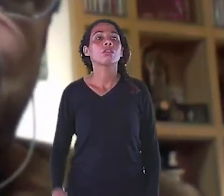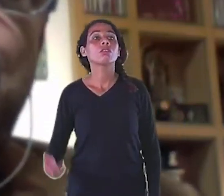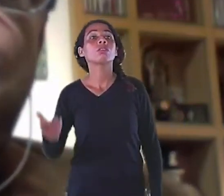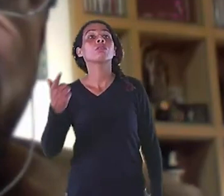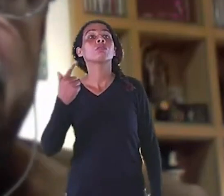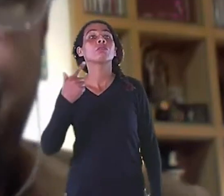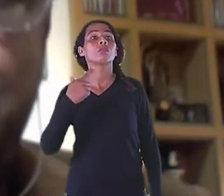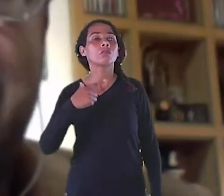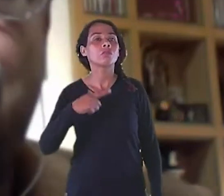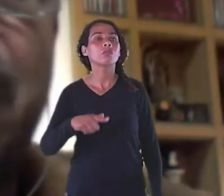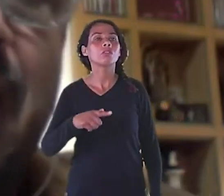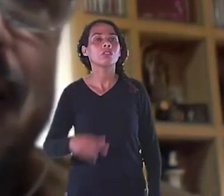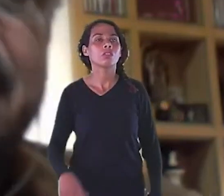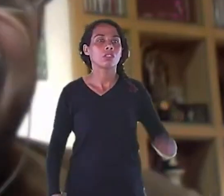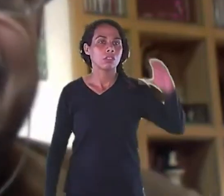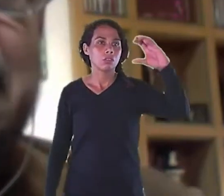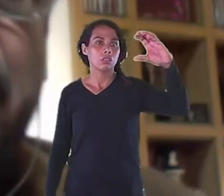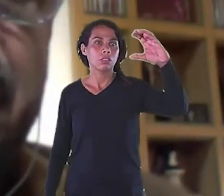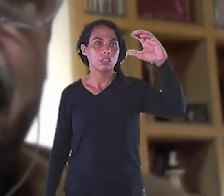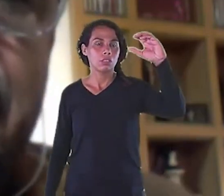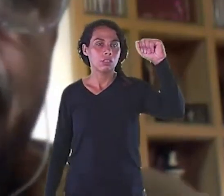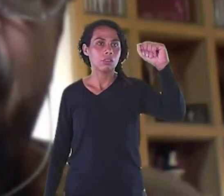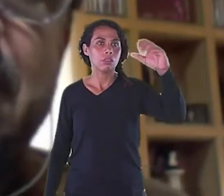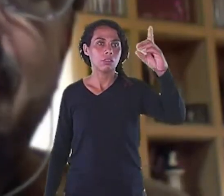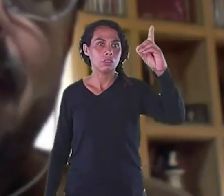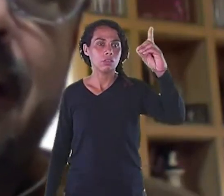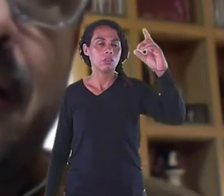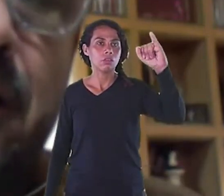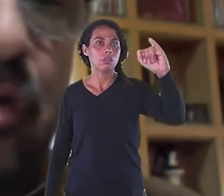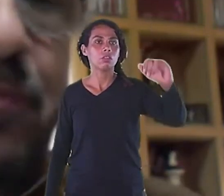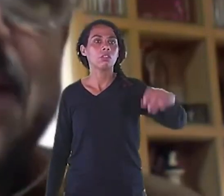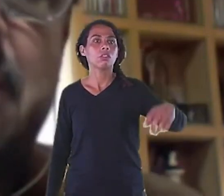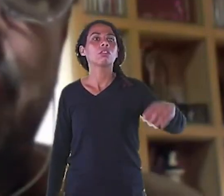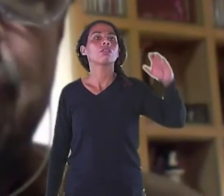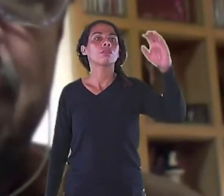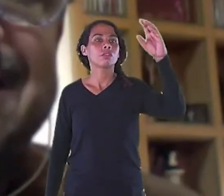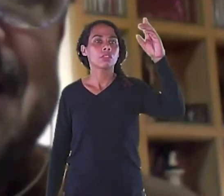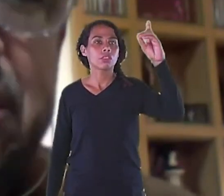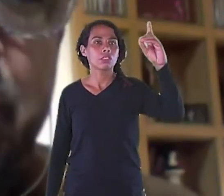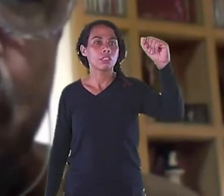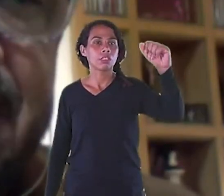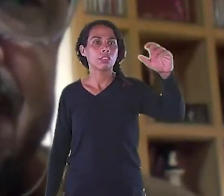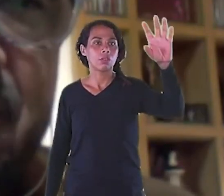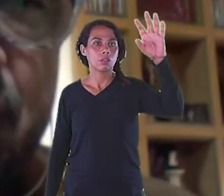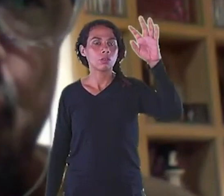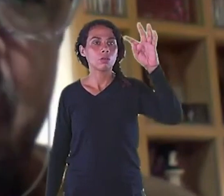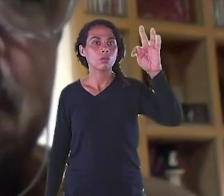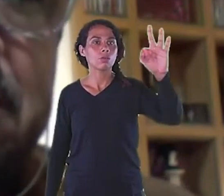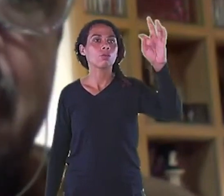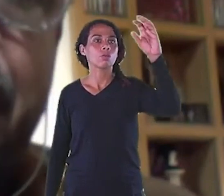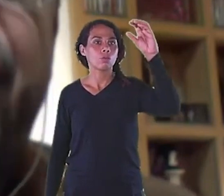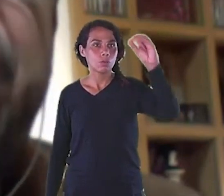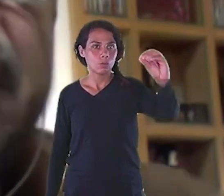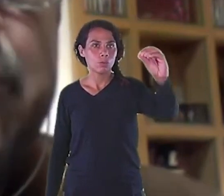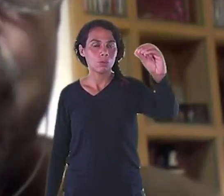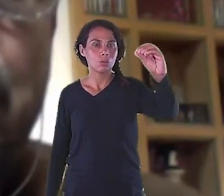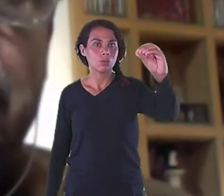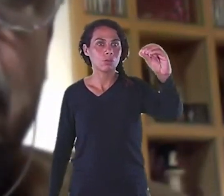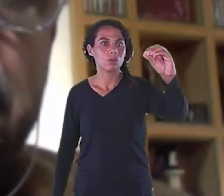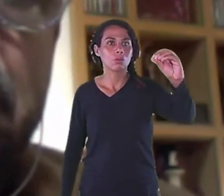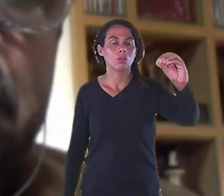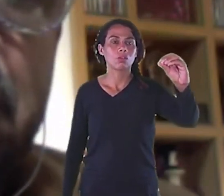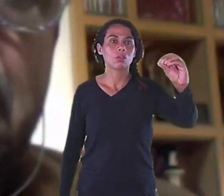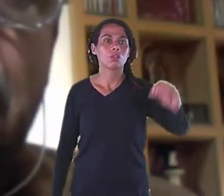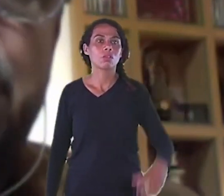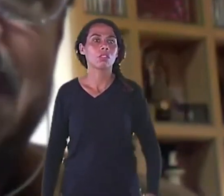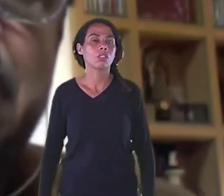Isso com todas as dificuldades Que o relata Que traz também Para você ter ideia Nós passamos de Seis mil e setecentos estudantes Para vinte e três mil